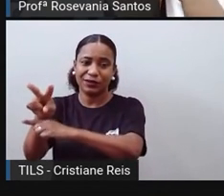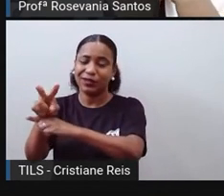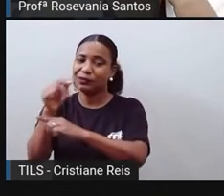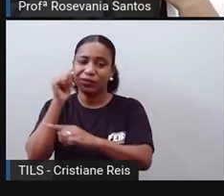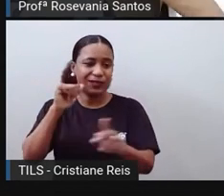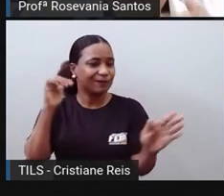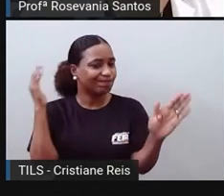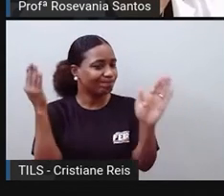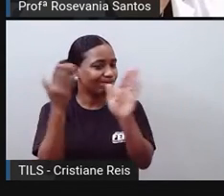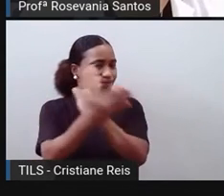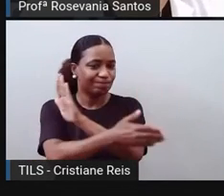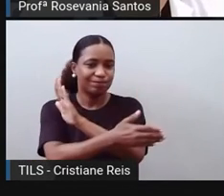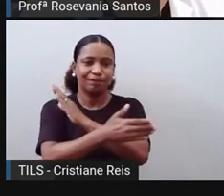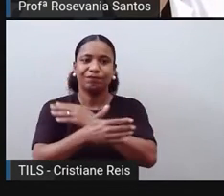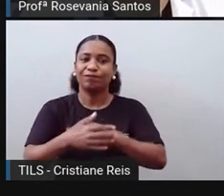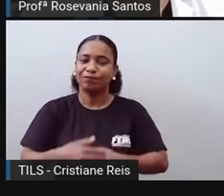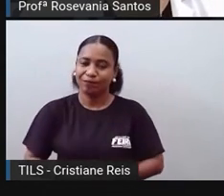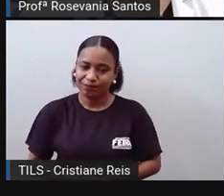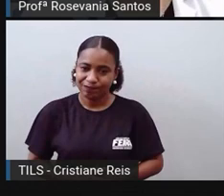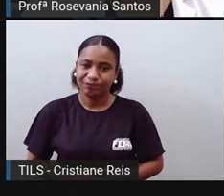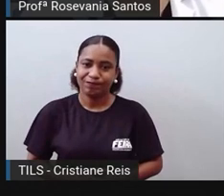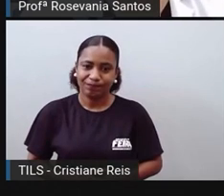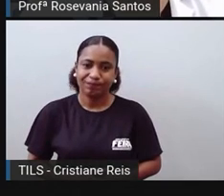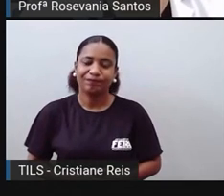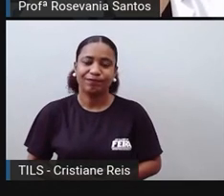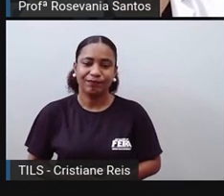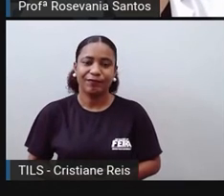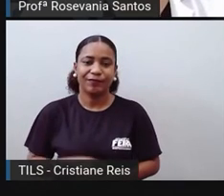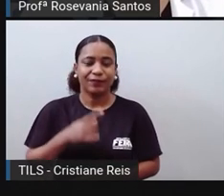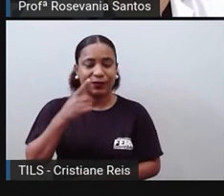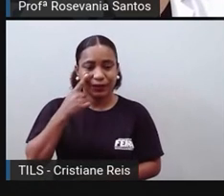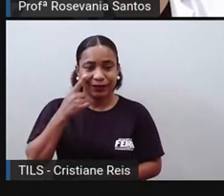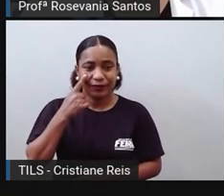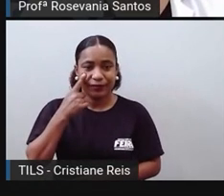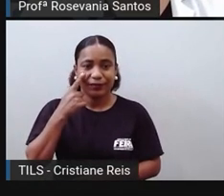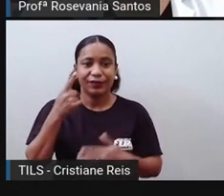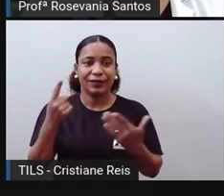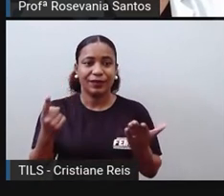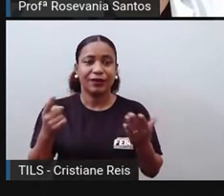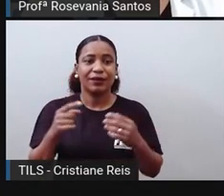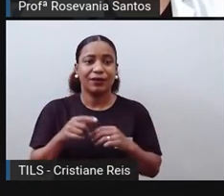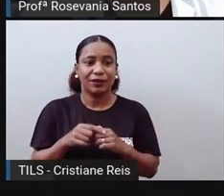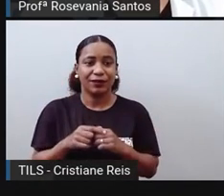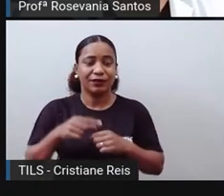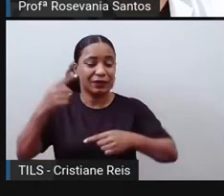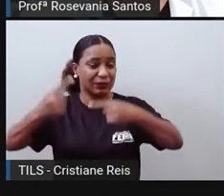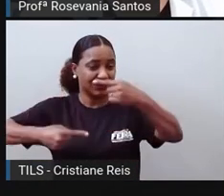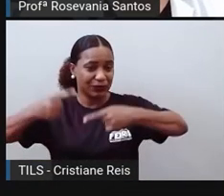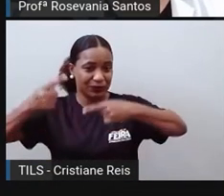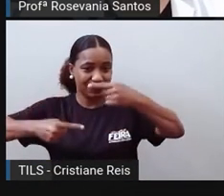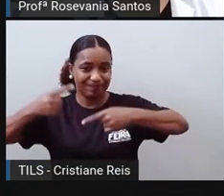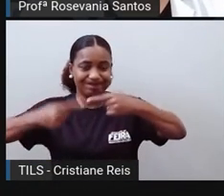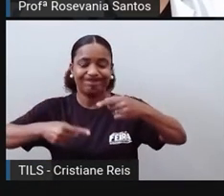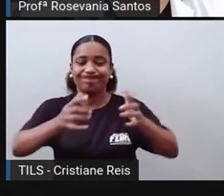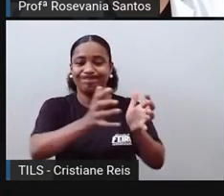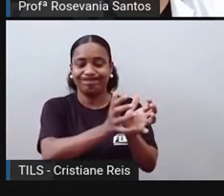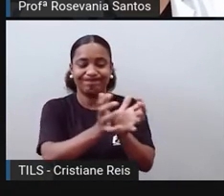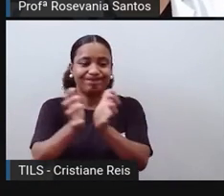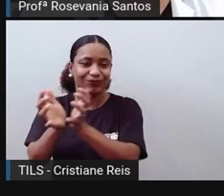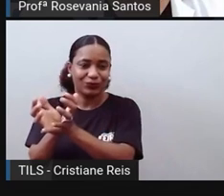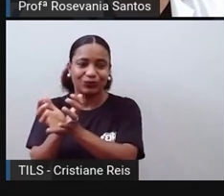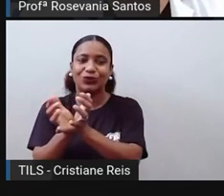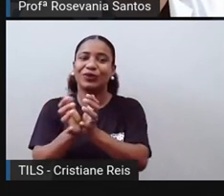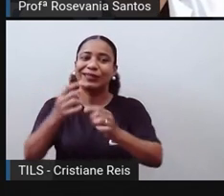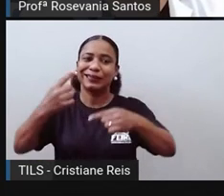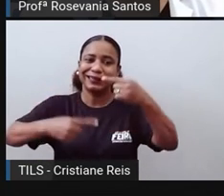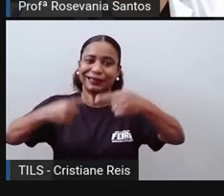principalmente, né, quando se fala da questão, né, de Celta e Gibraltar. Então,